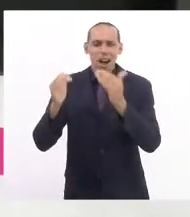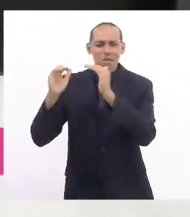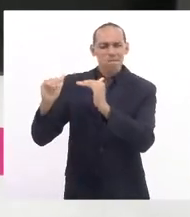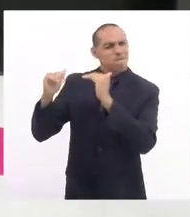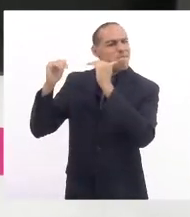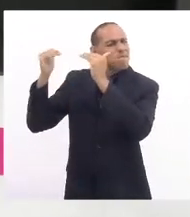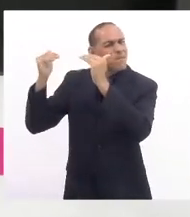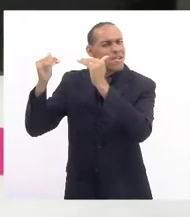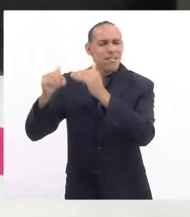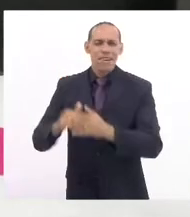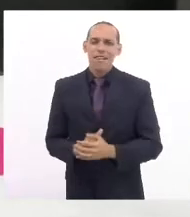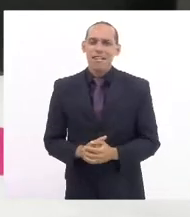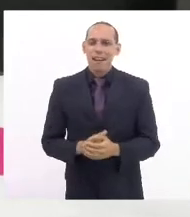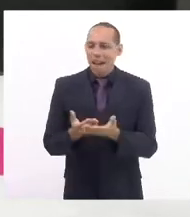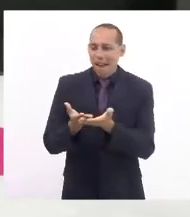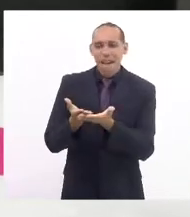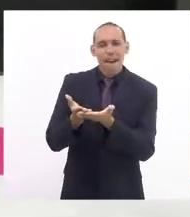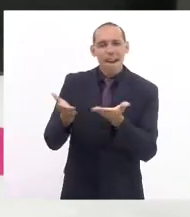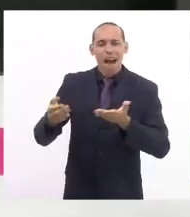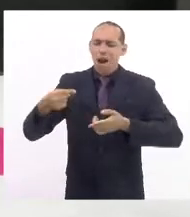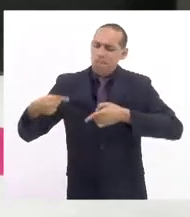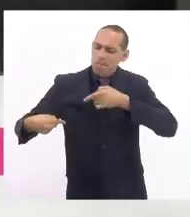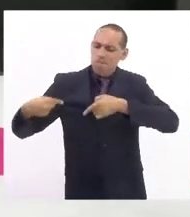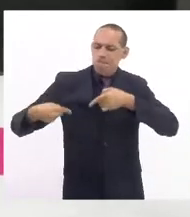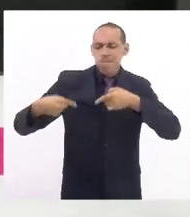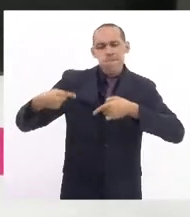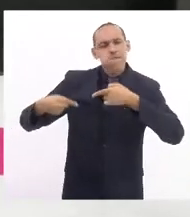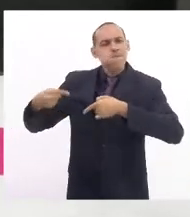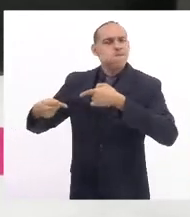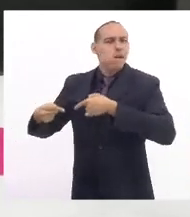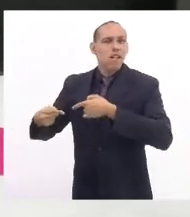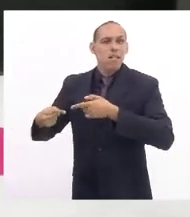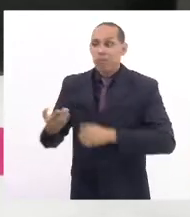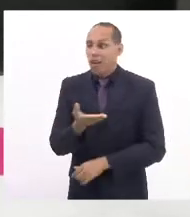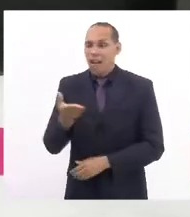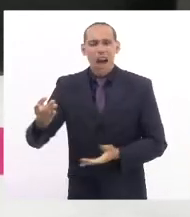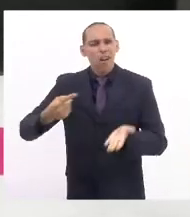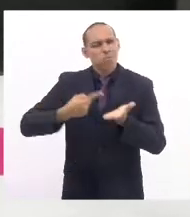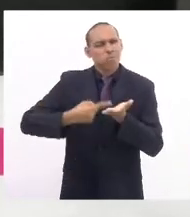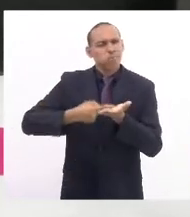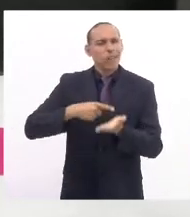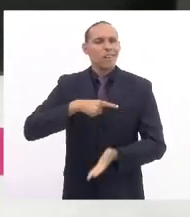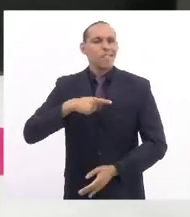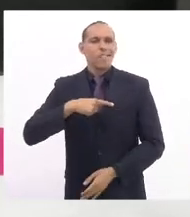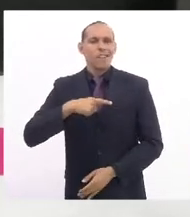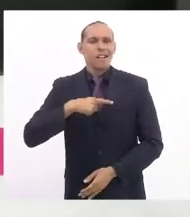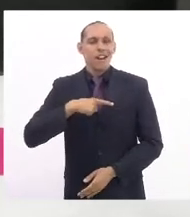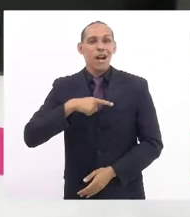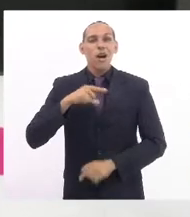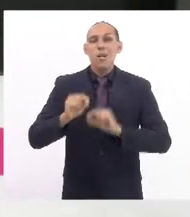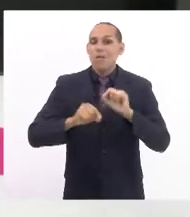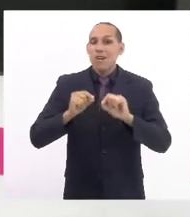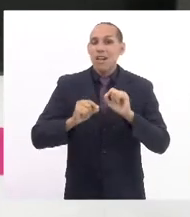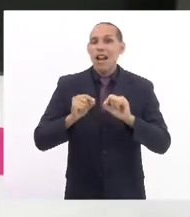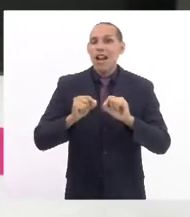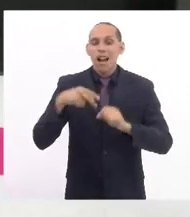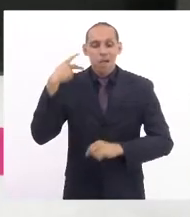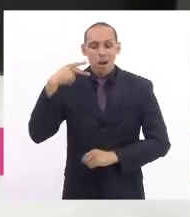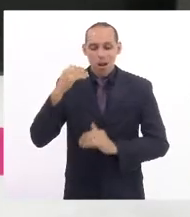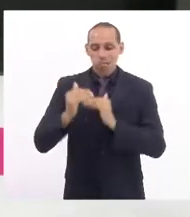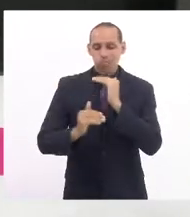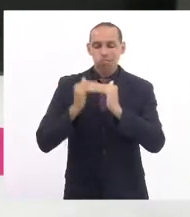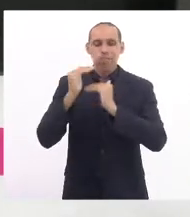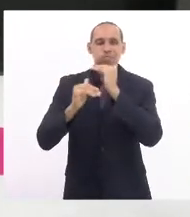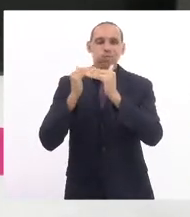nível, de amplitude de debate, deputadas comprometidas com o desenvolvimento do Parlamento,